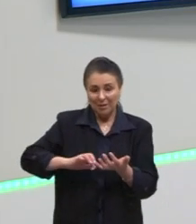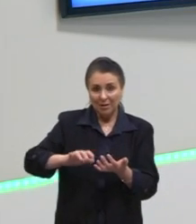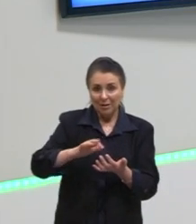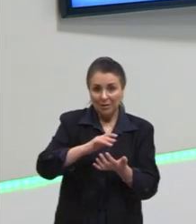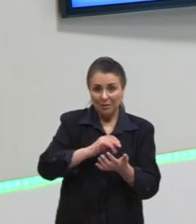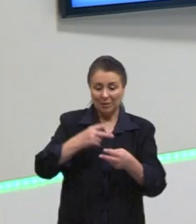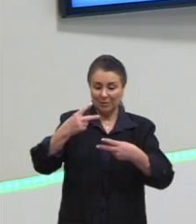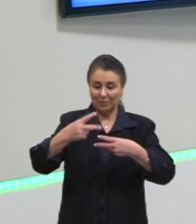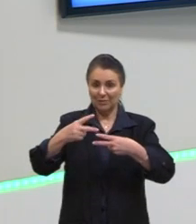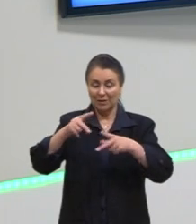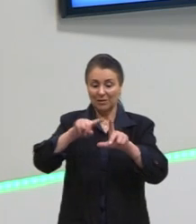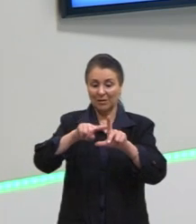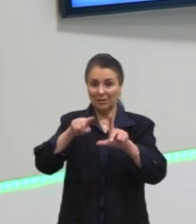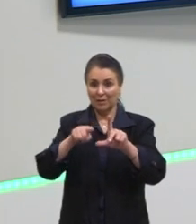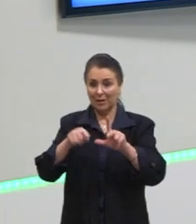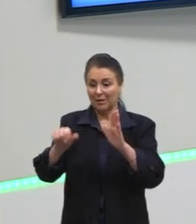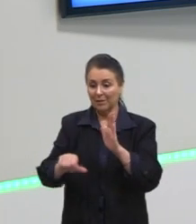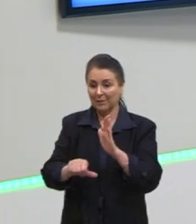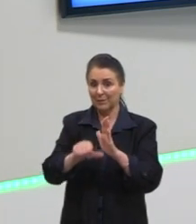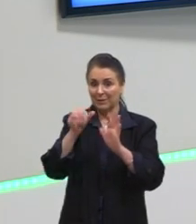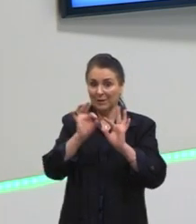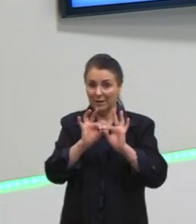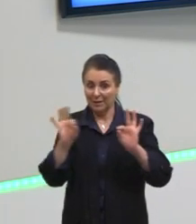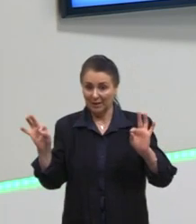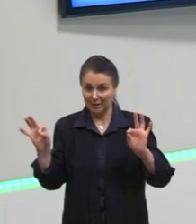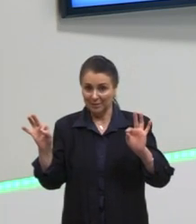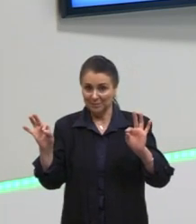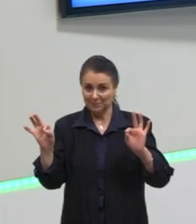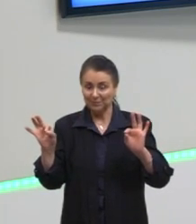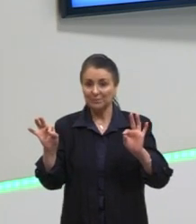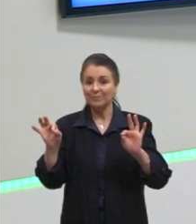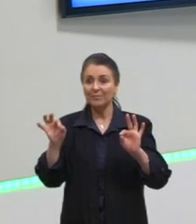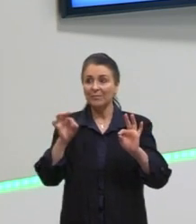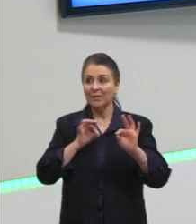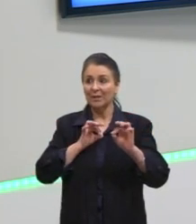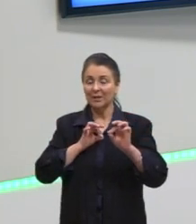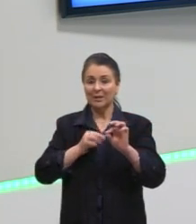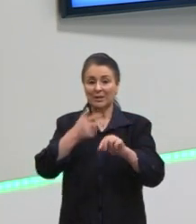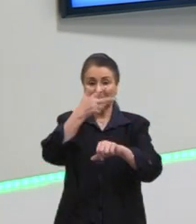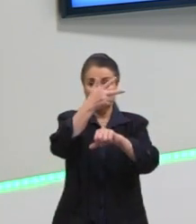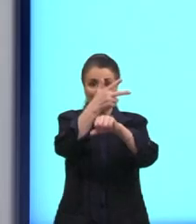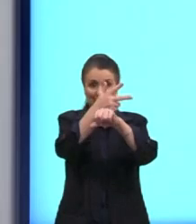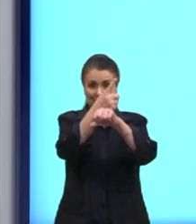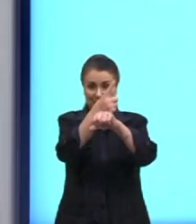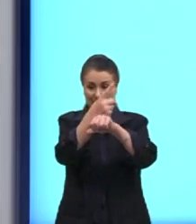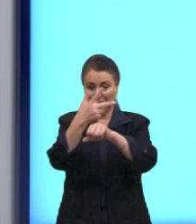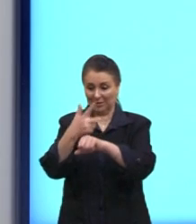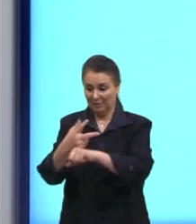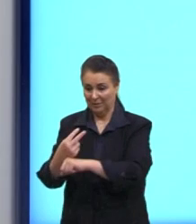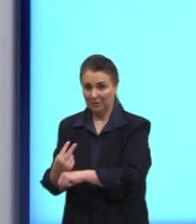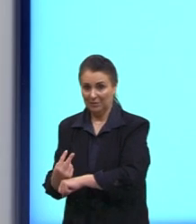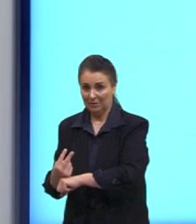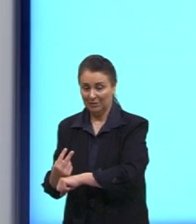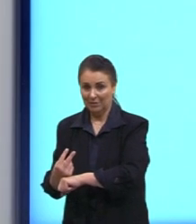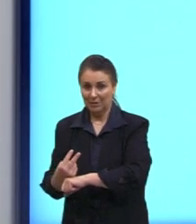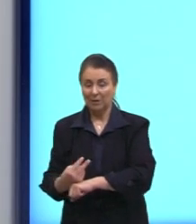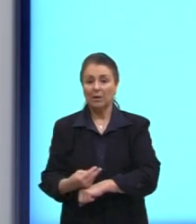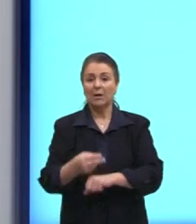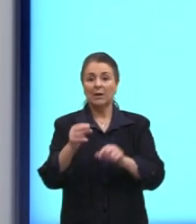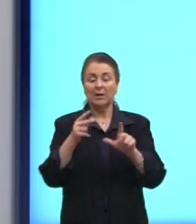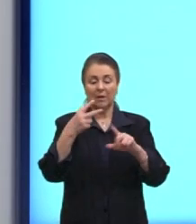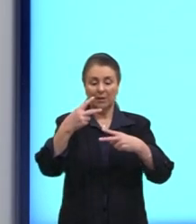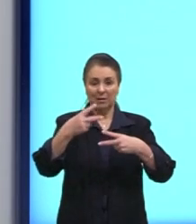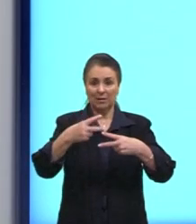coeficiente angular da primeira reta daquele segmento que passa pela câmera 1 e 2 e nós vimos que o coeficiente angular